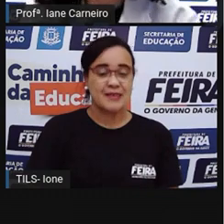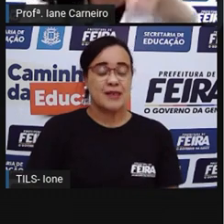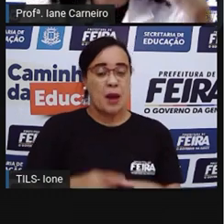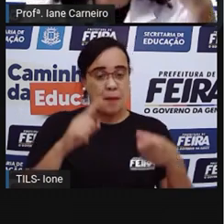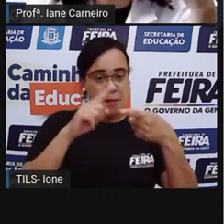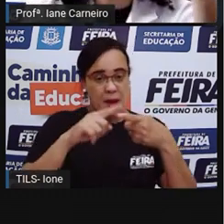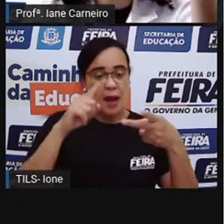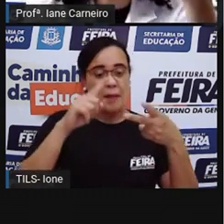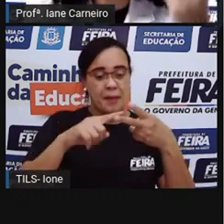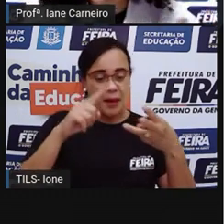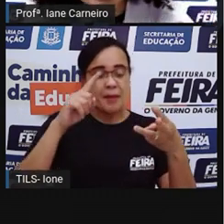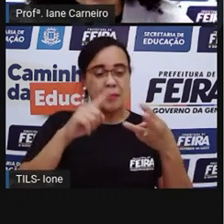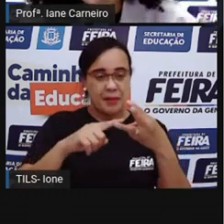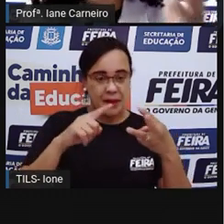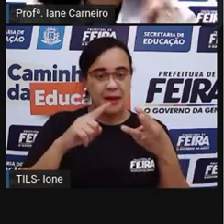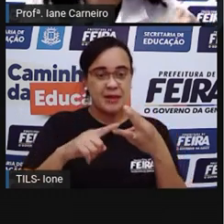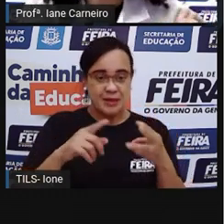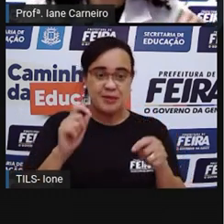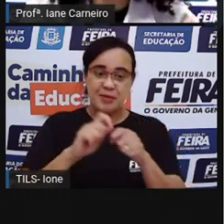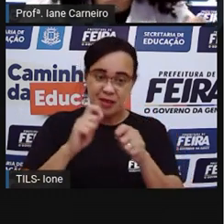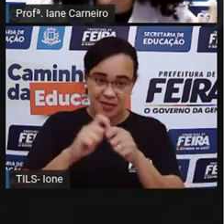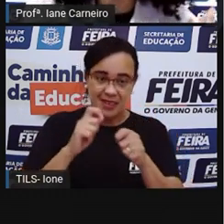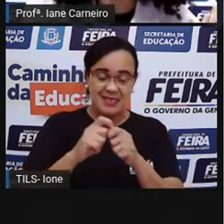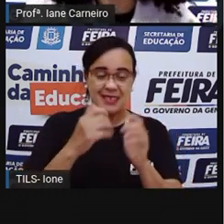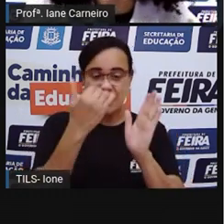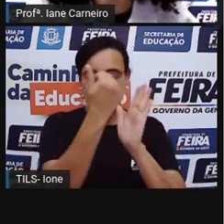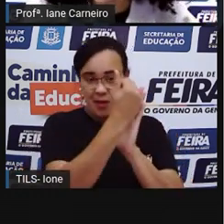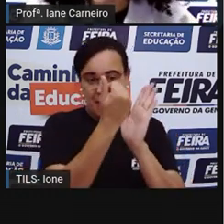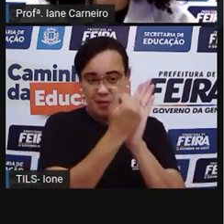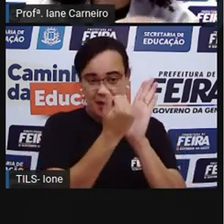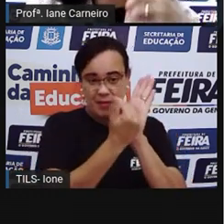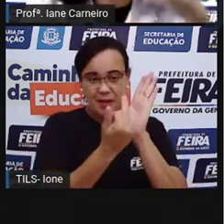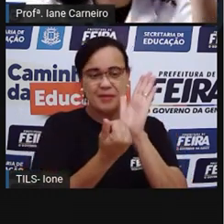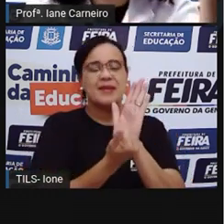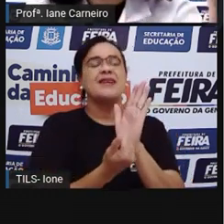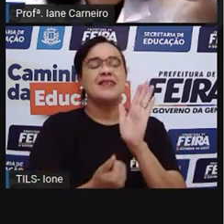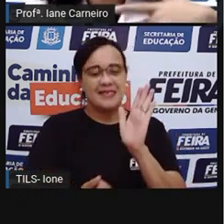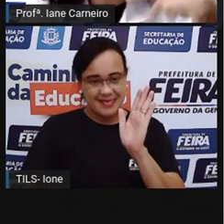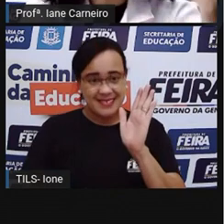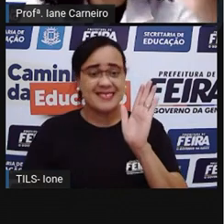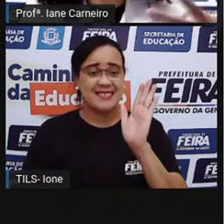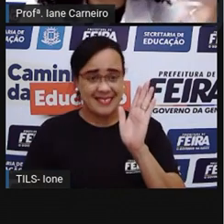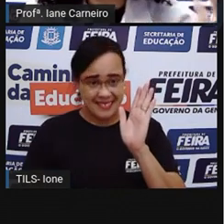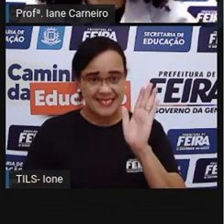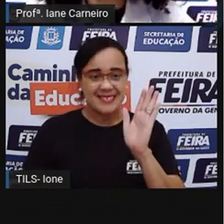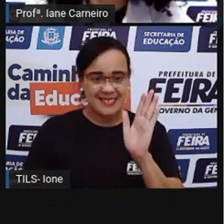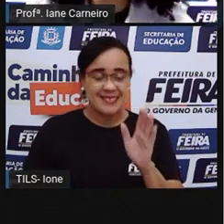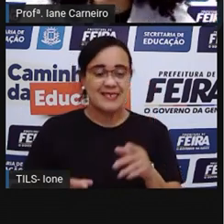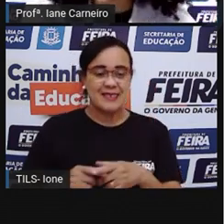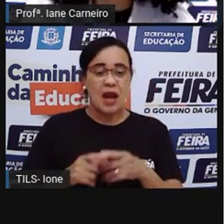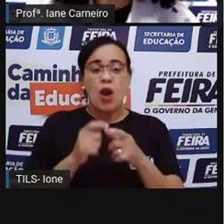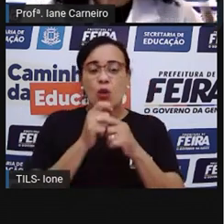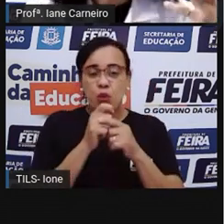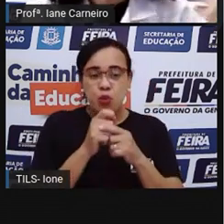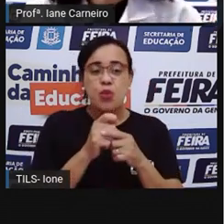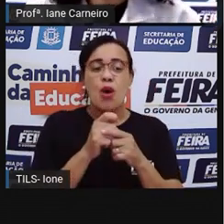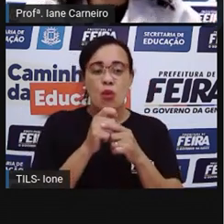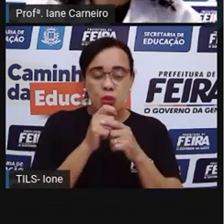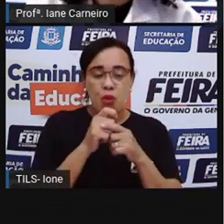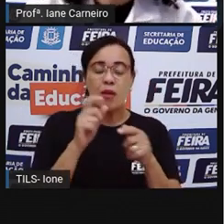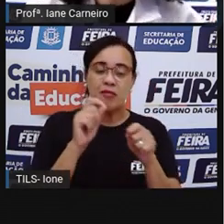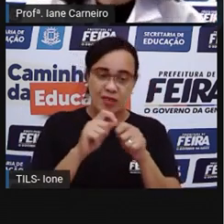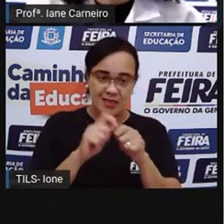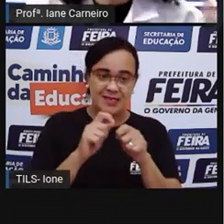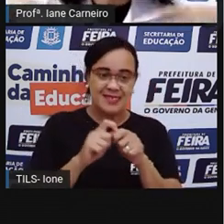passo. É a nossa instrução para fazer a receita, né? Para fazer a nossa bolinha de sabão. Se você